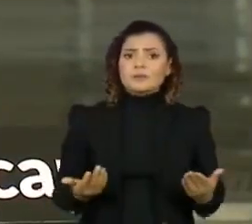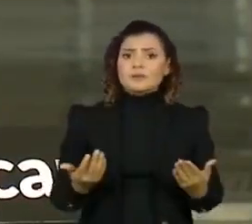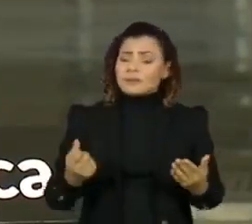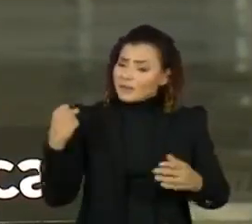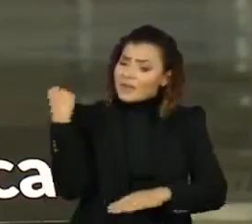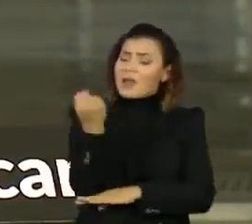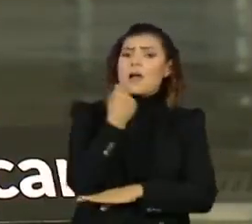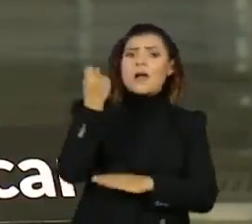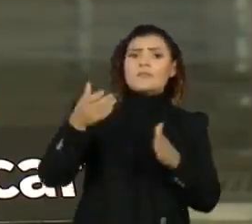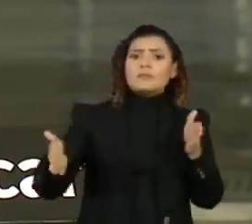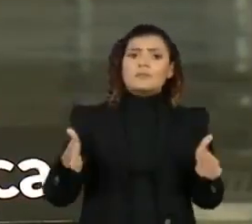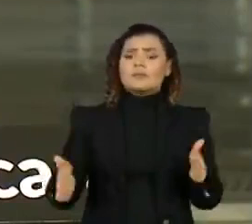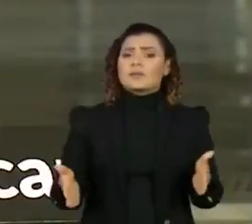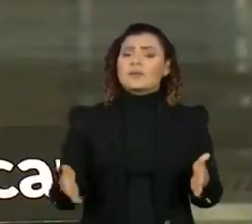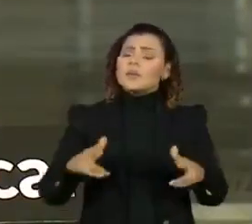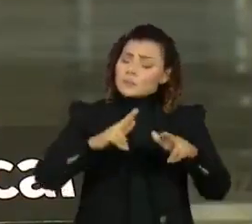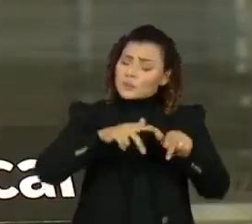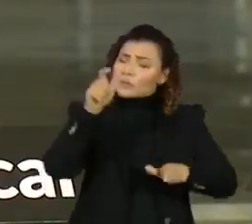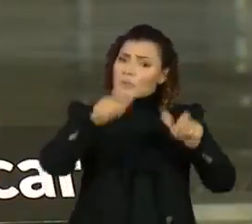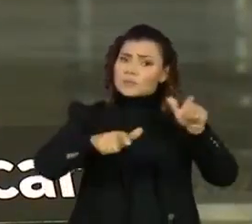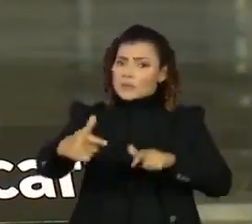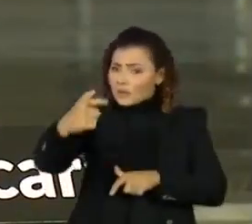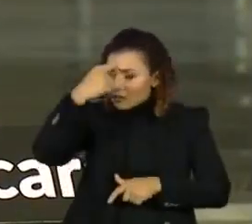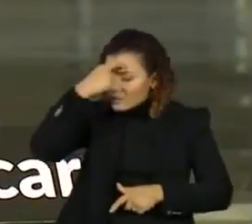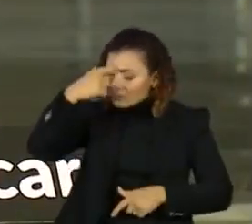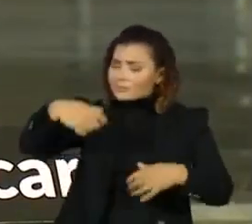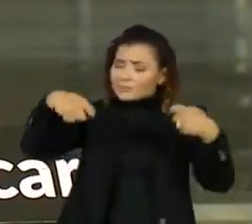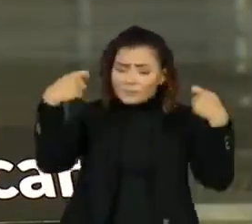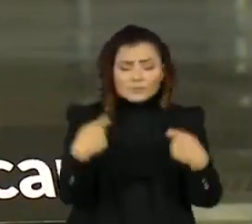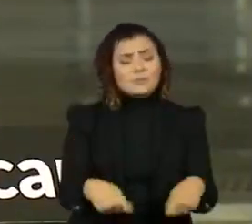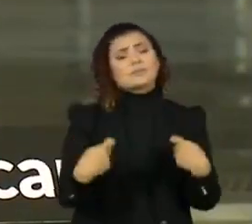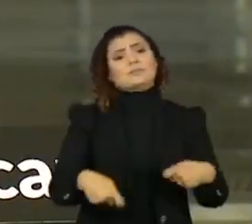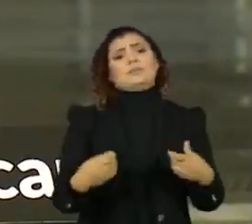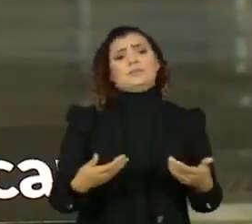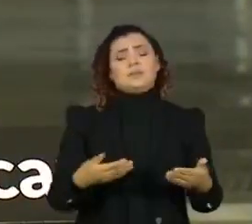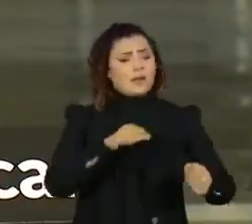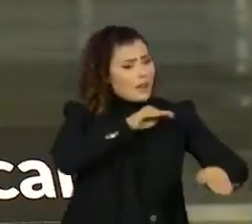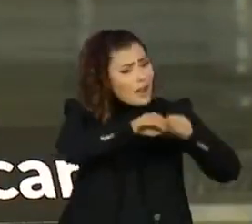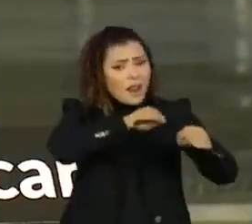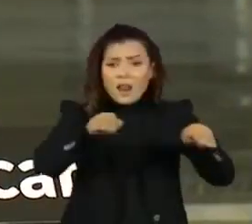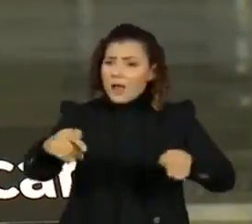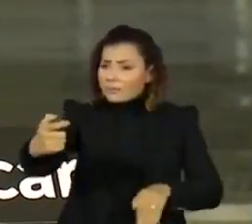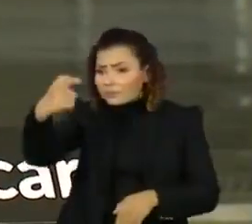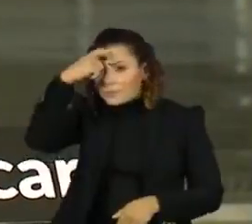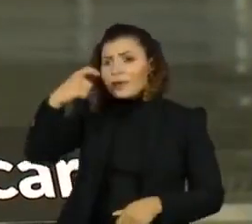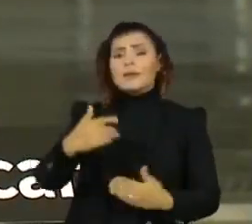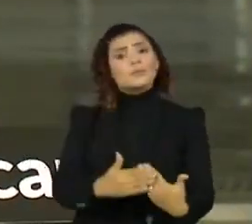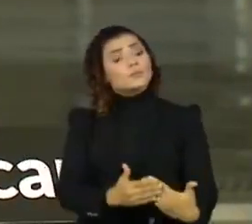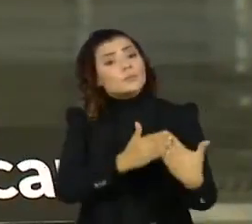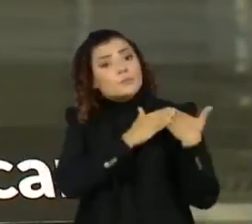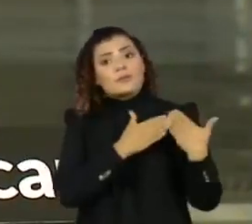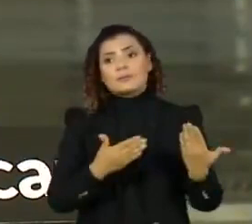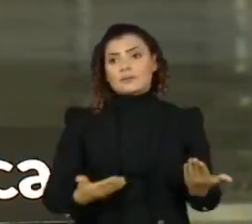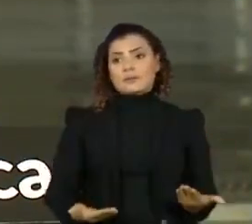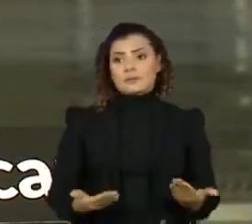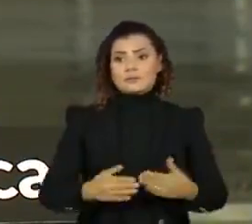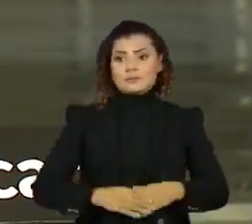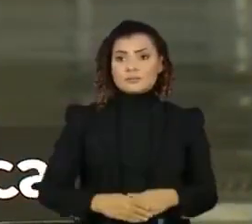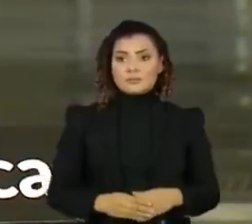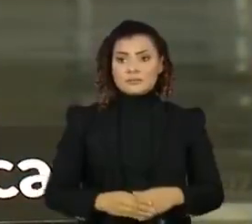essa é a diferença, nós temos que as pessoas tomem consciência, tenham responsabilidade,